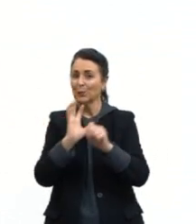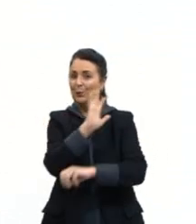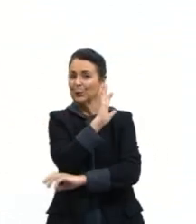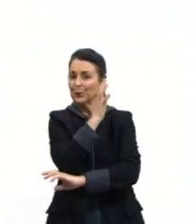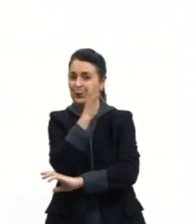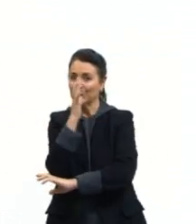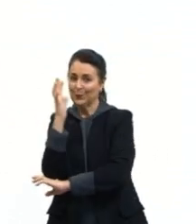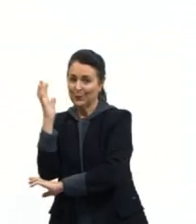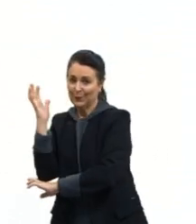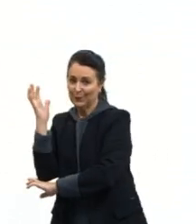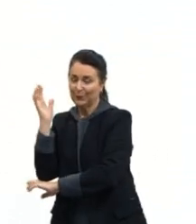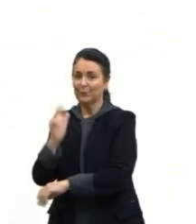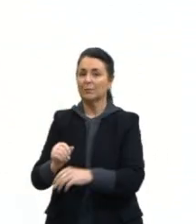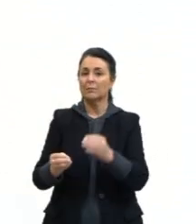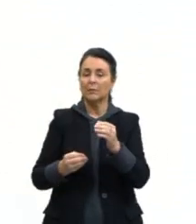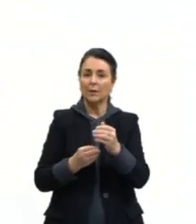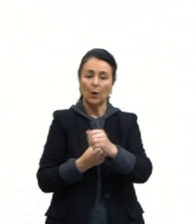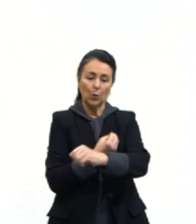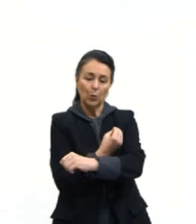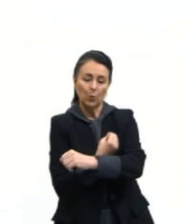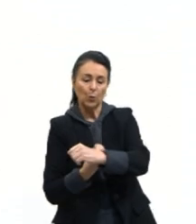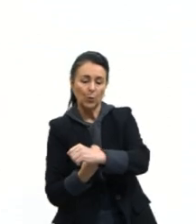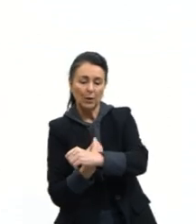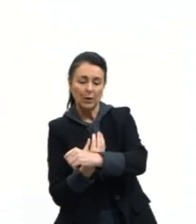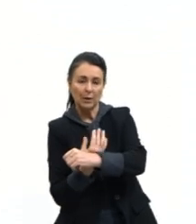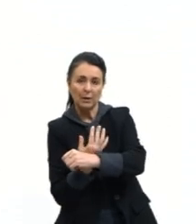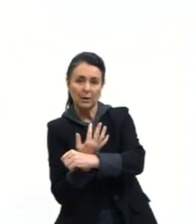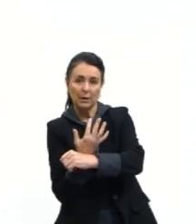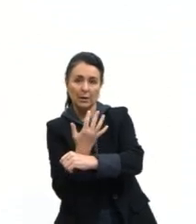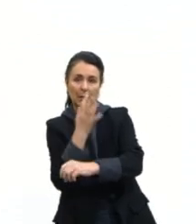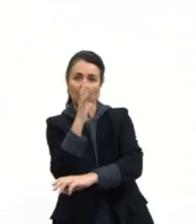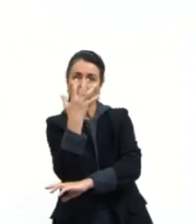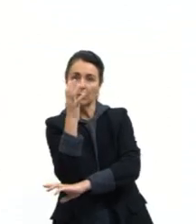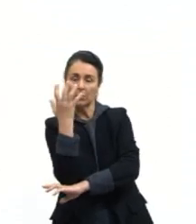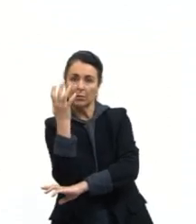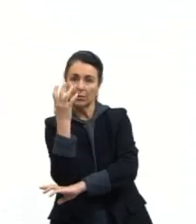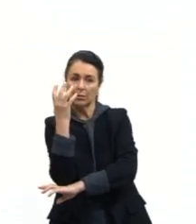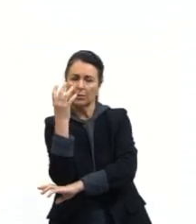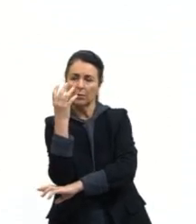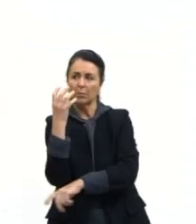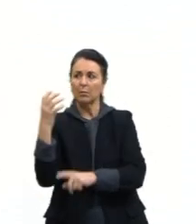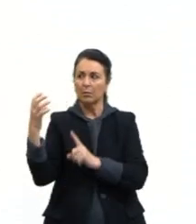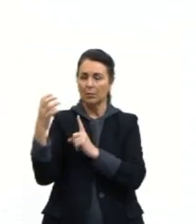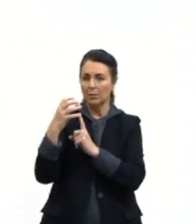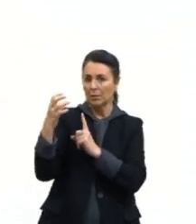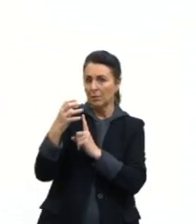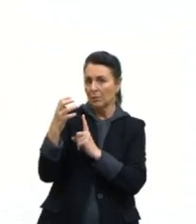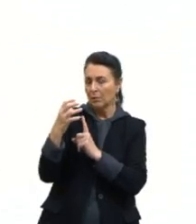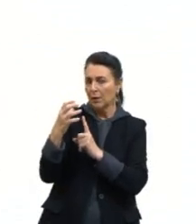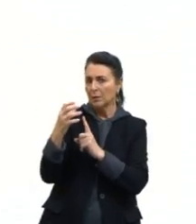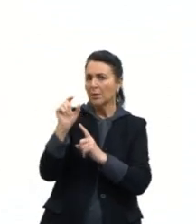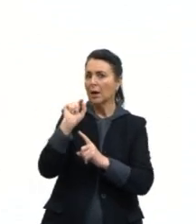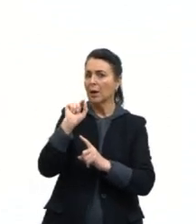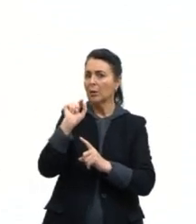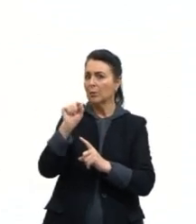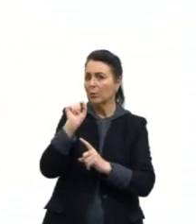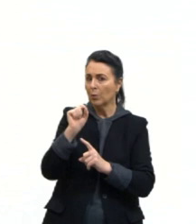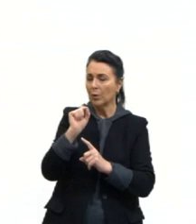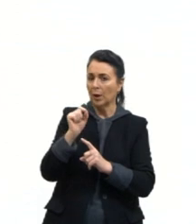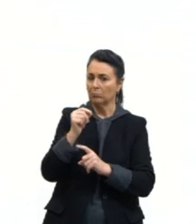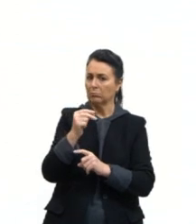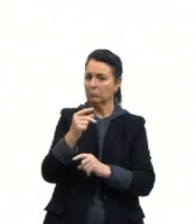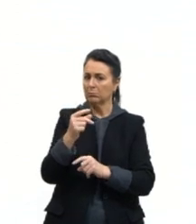lá. O crescimento vegetal pode ser influenciado tanto pela disponibilidade de